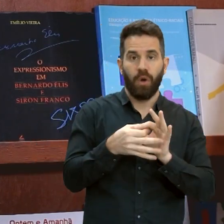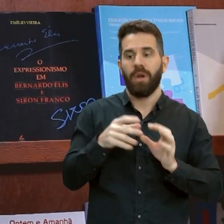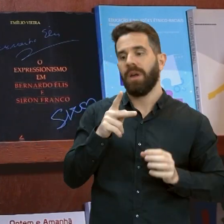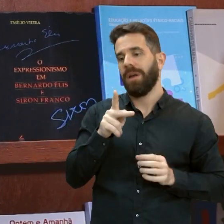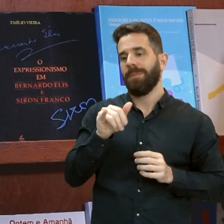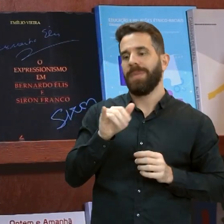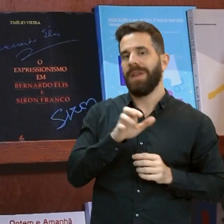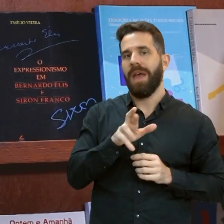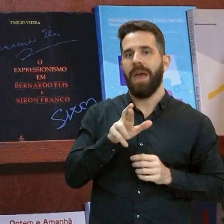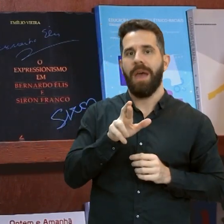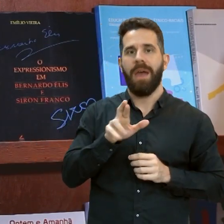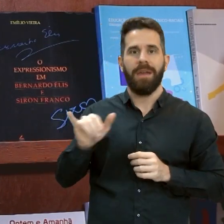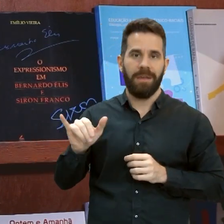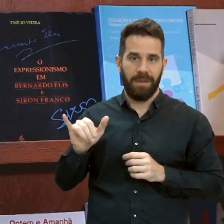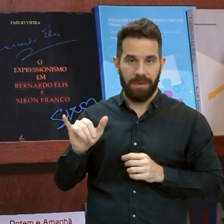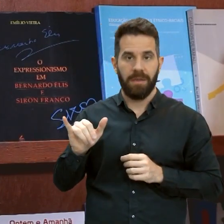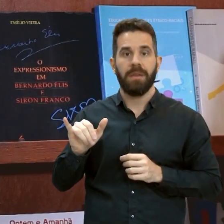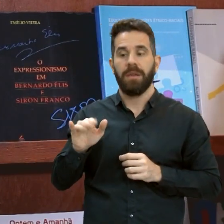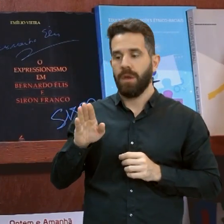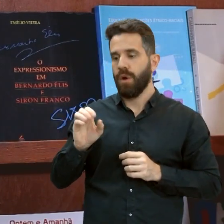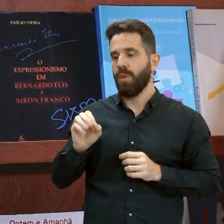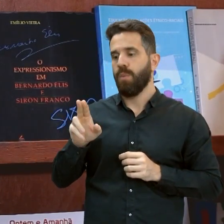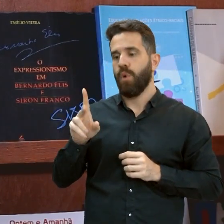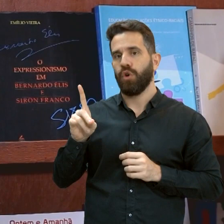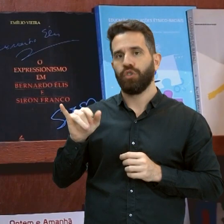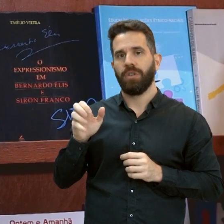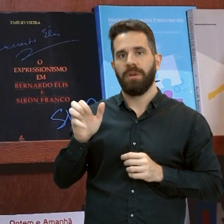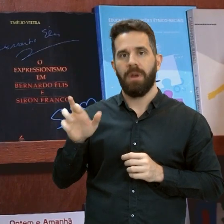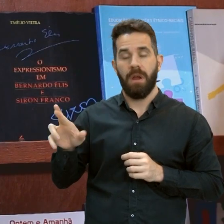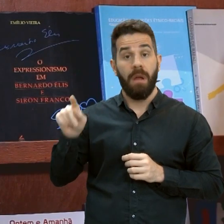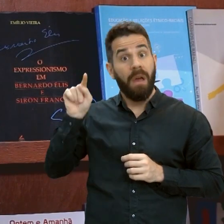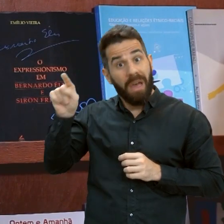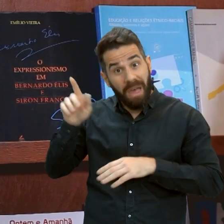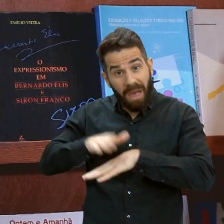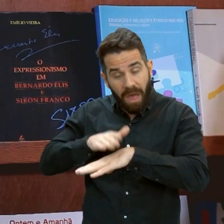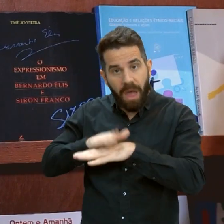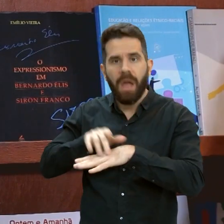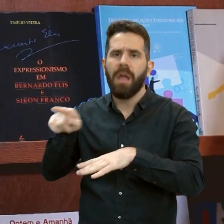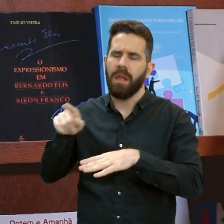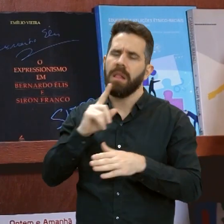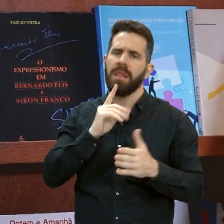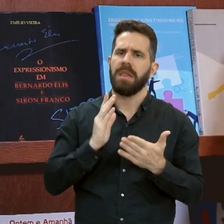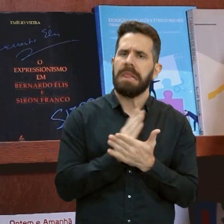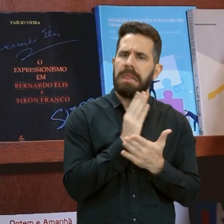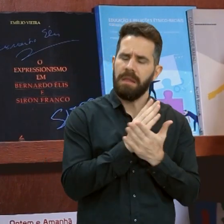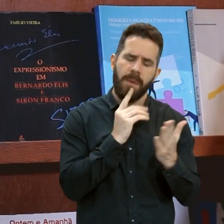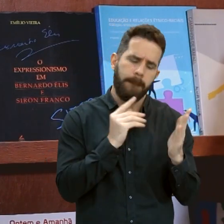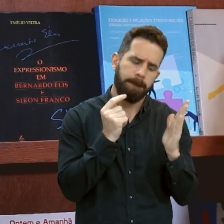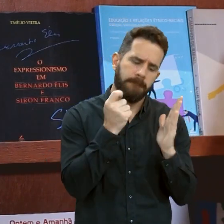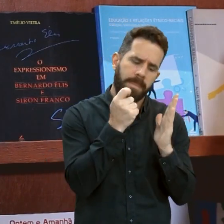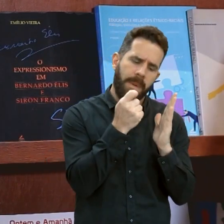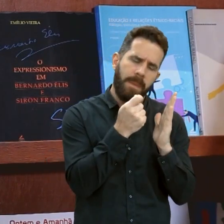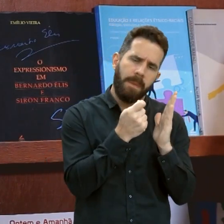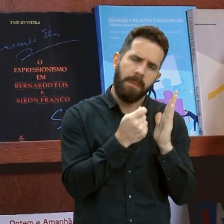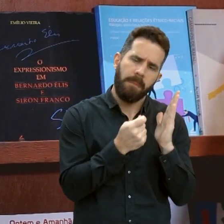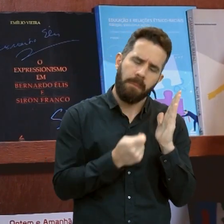Então nesse livro, como é uma pesquisa histórica e sociológica, ela traz não só